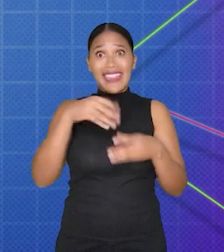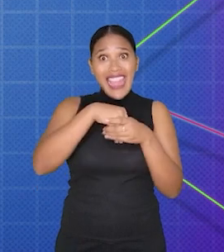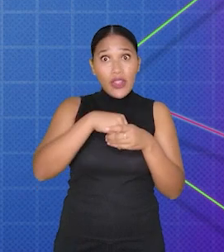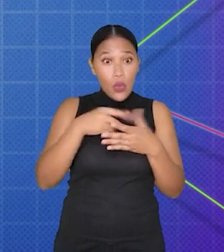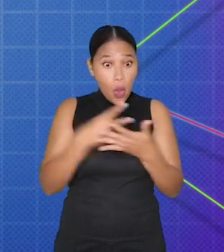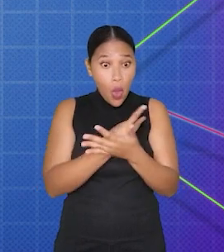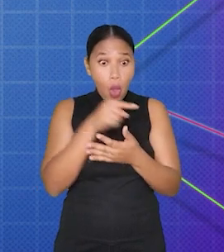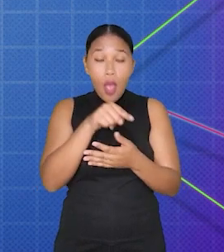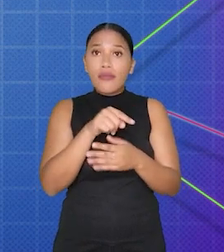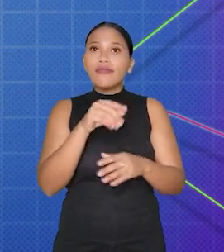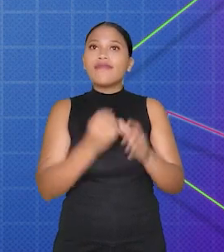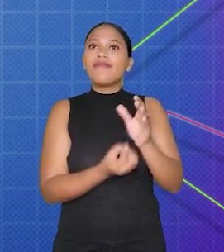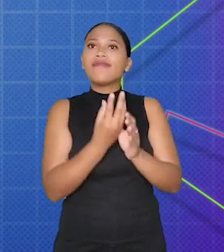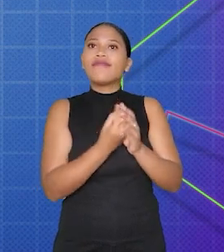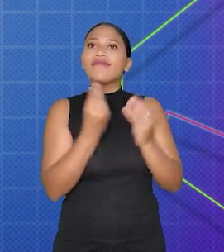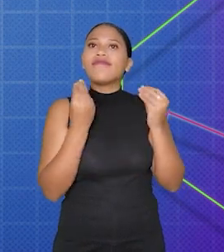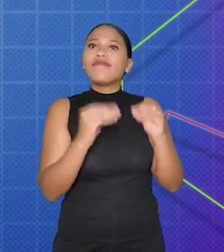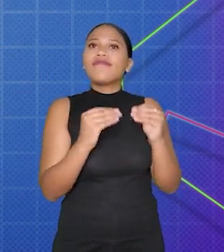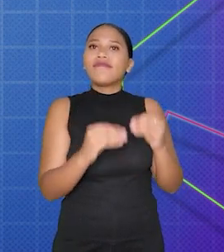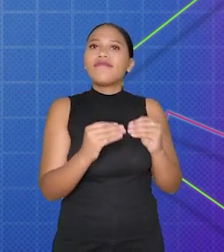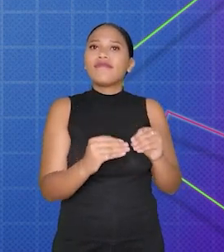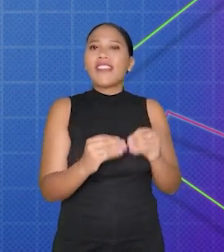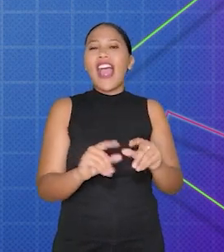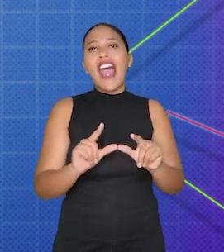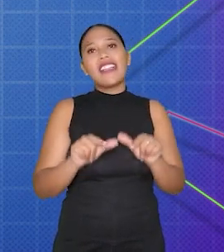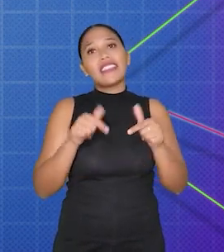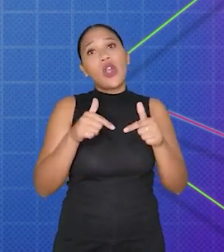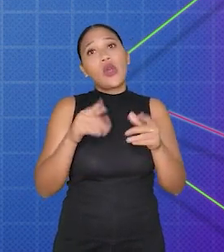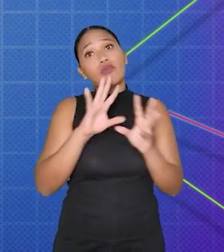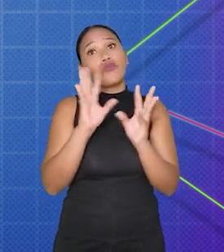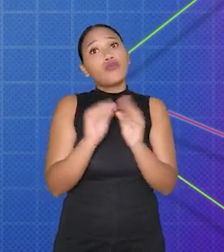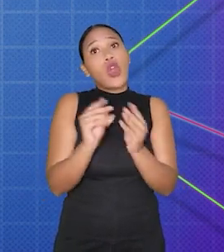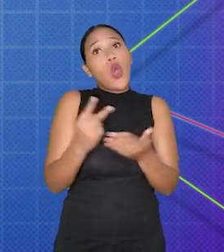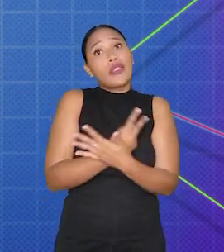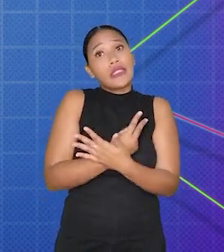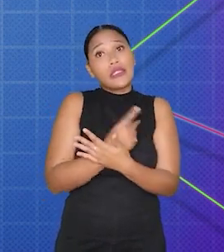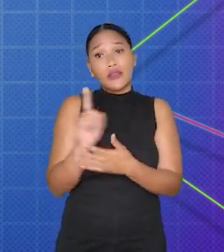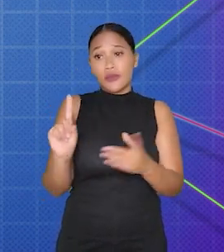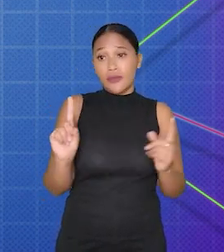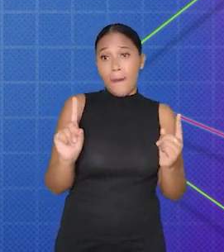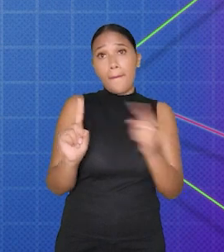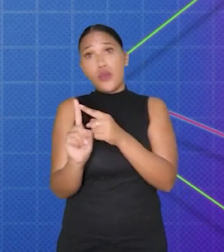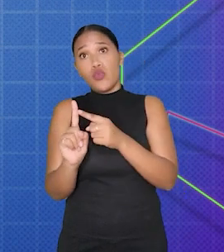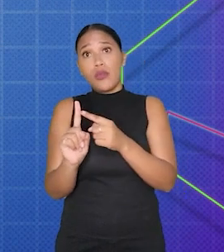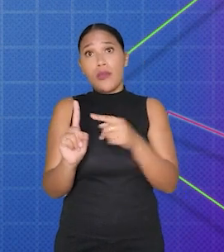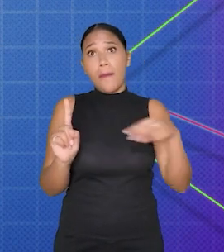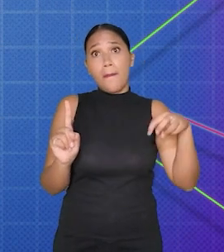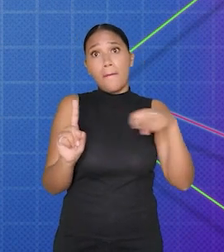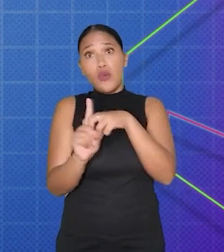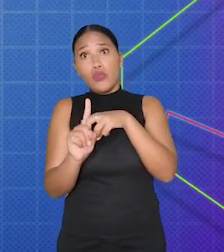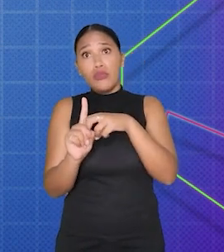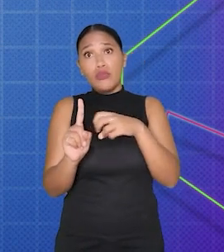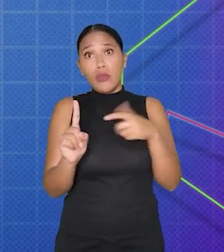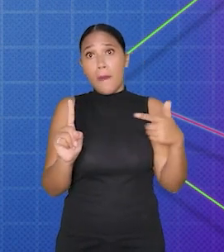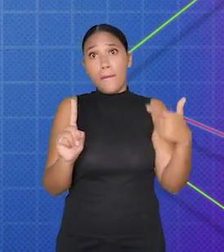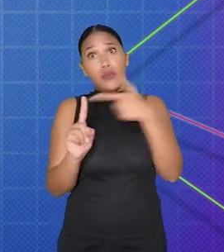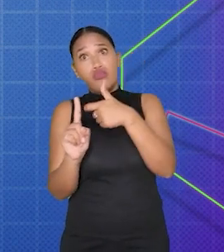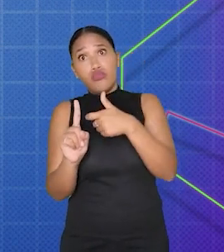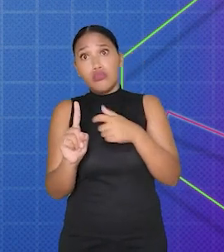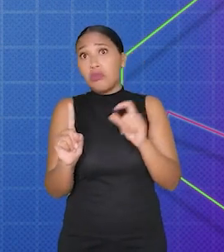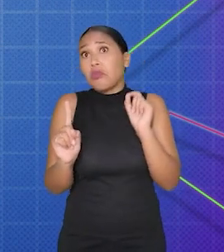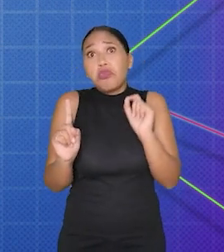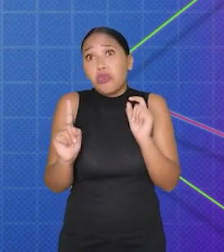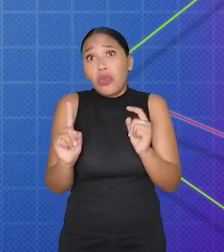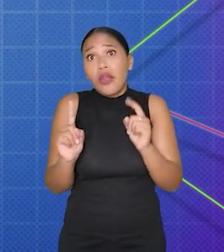caixa de evento, os desenvolvedores podem adicionar ações que definem o que deve acontecer quando o evento é acionado. Essas